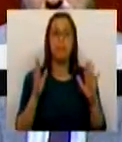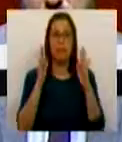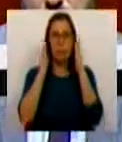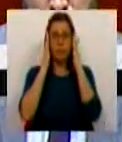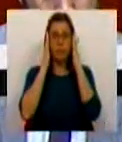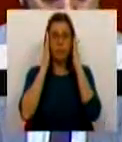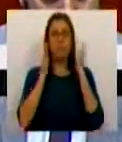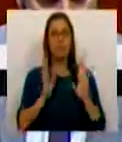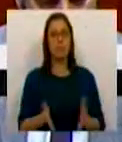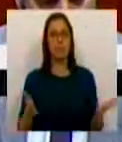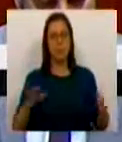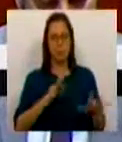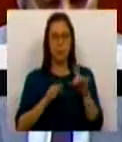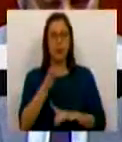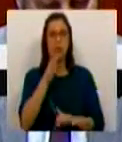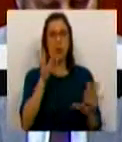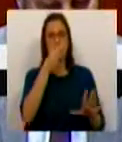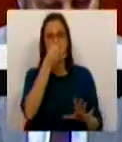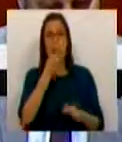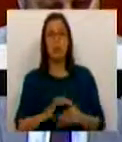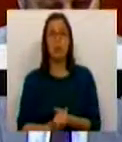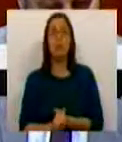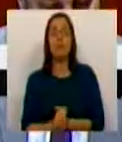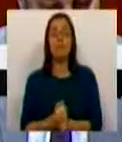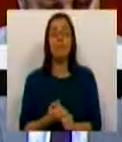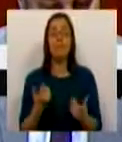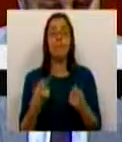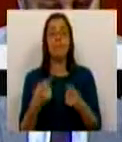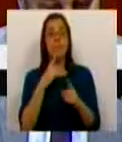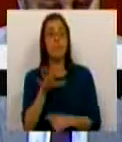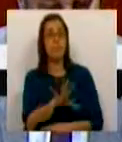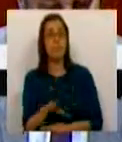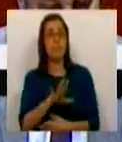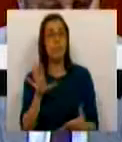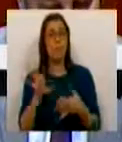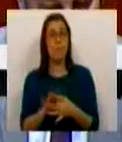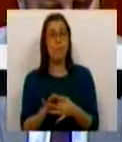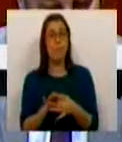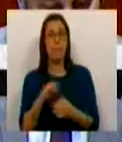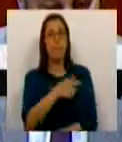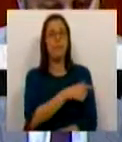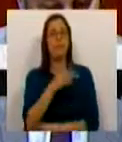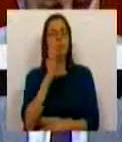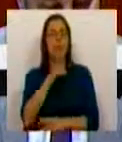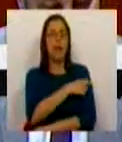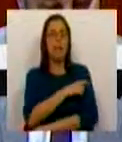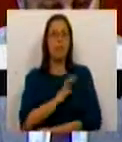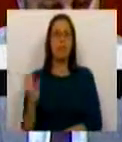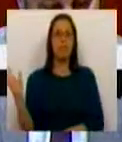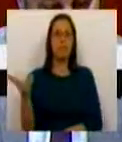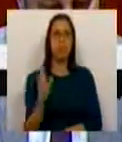convirão, Sras. e Srs. Deputados, que a dimensão das representações